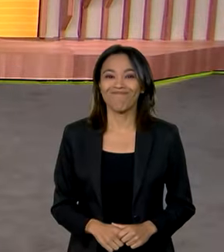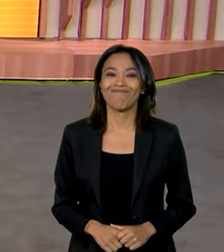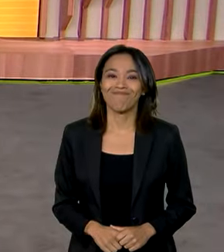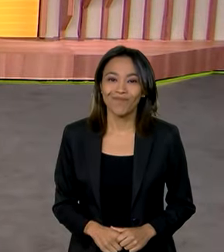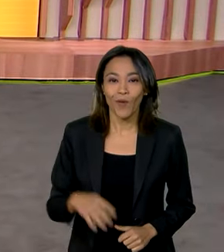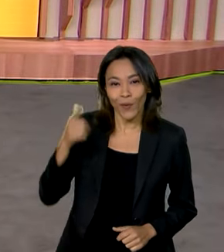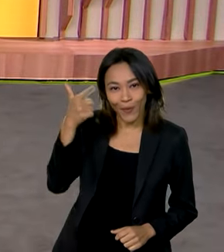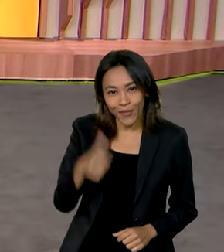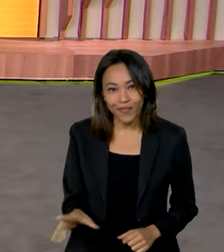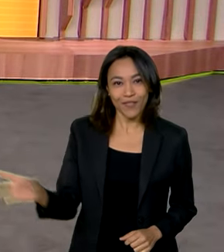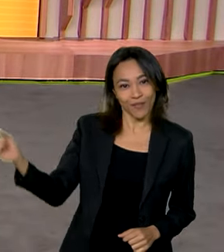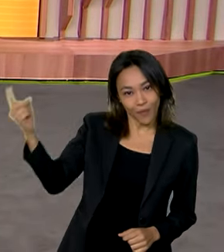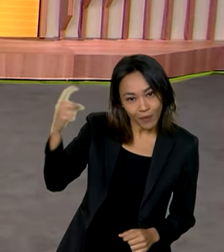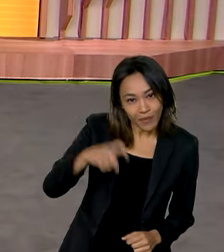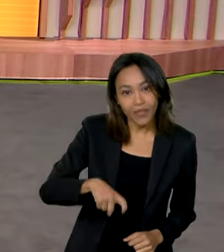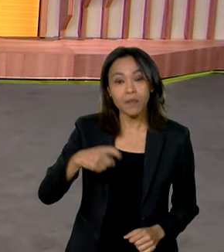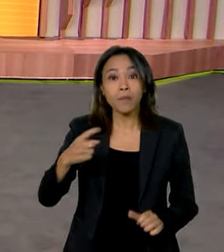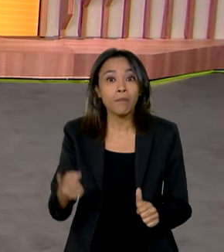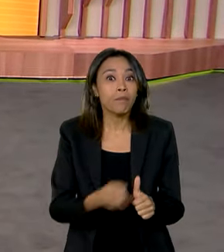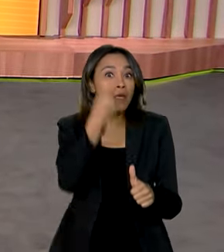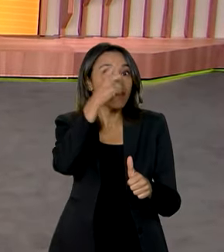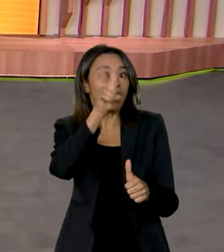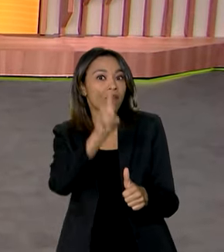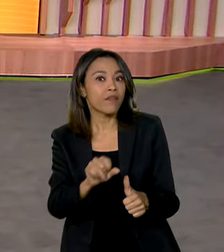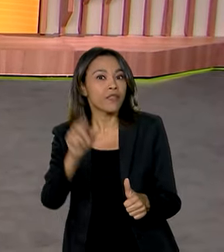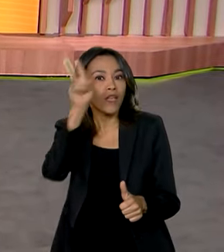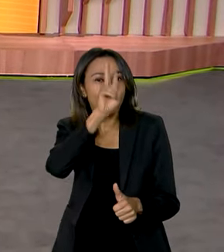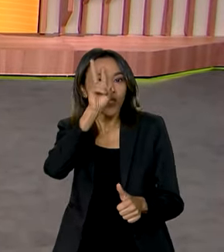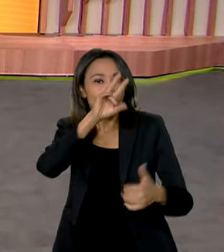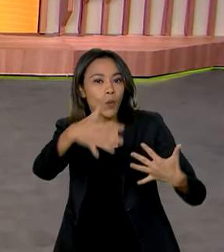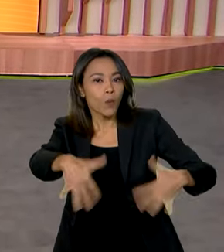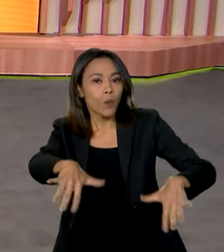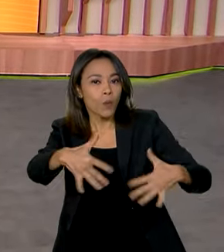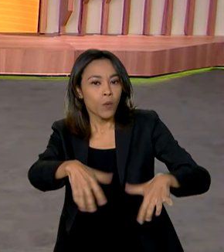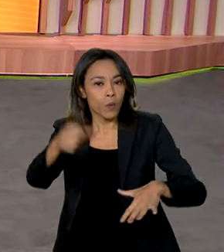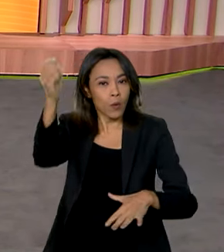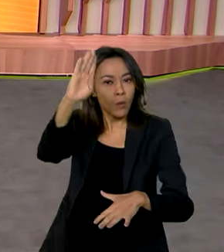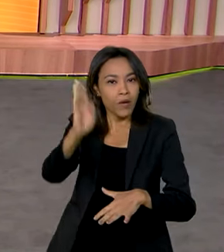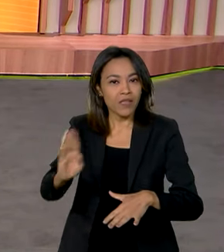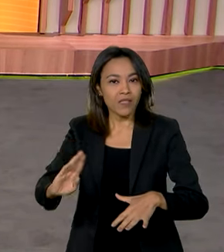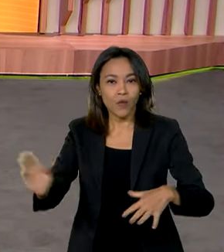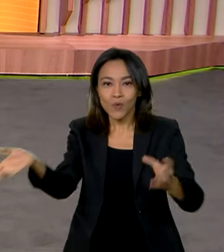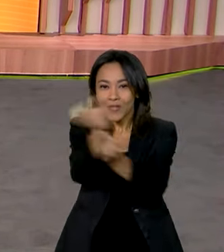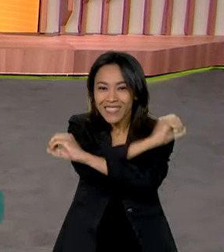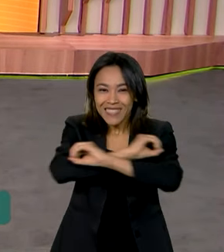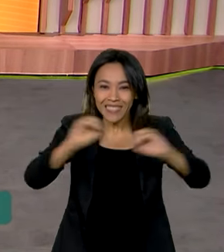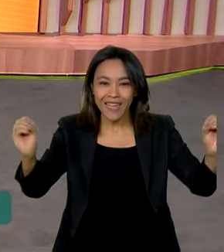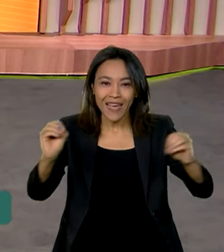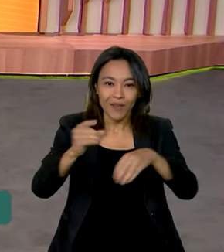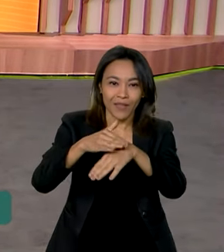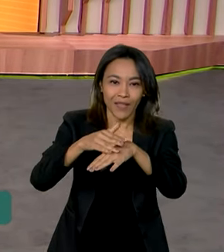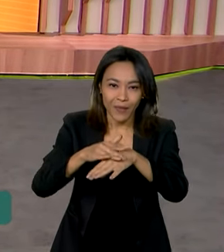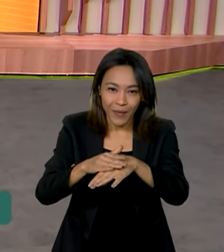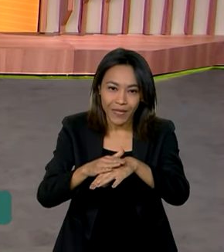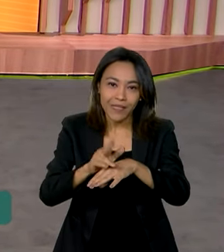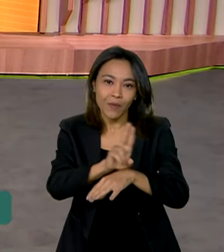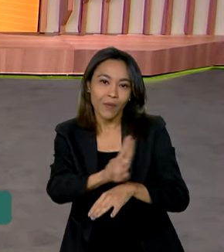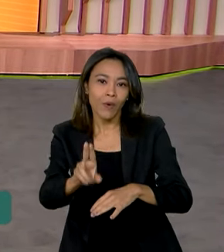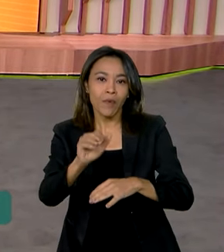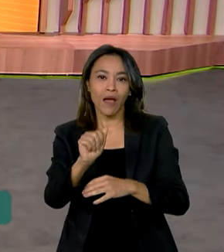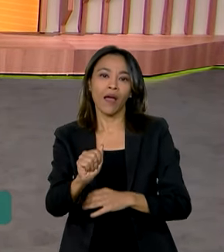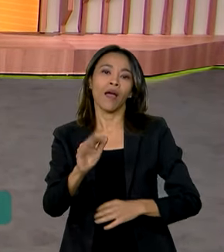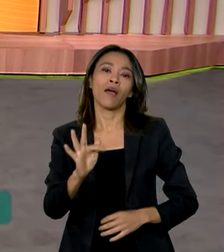Estamos de volta e pela primeira vez na história, o Brasil está totalmente livre da febre aftosa. A